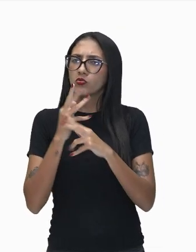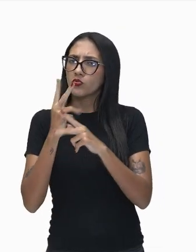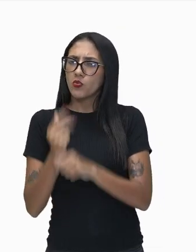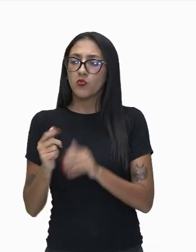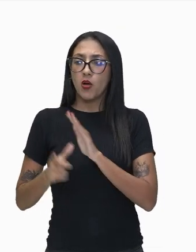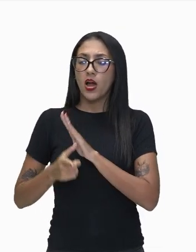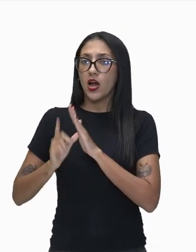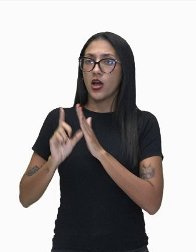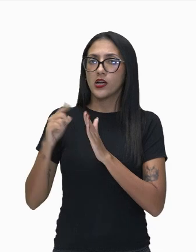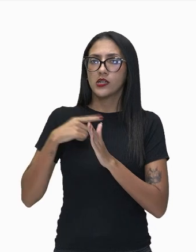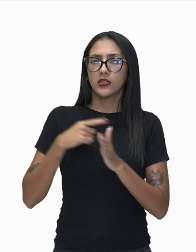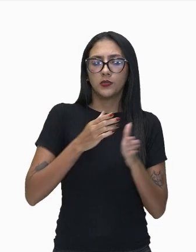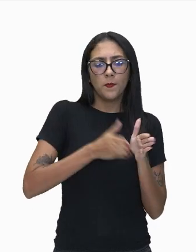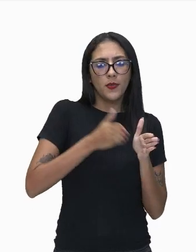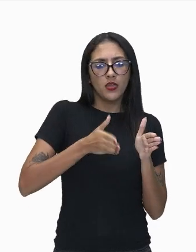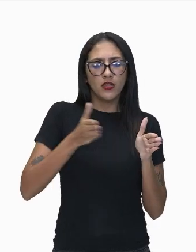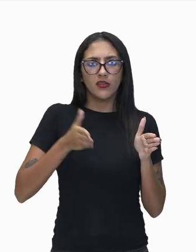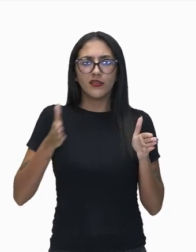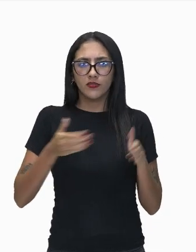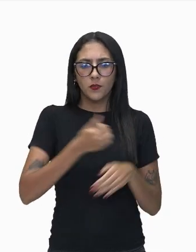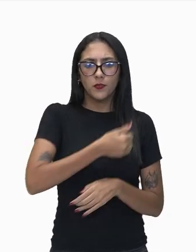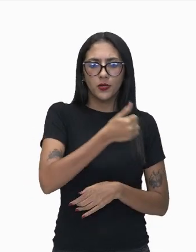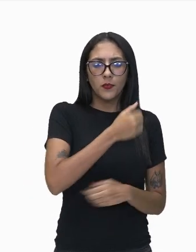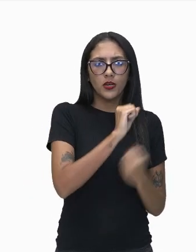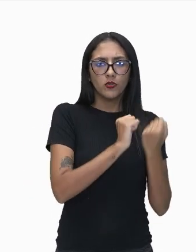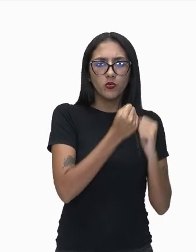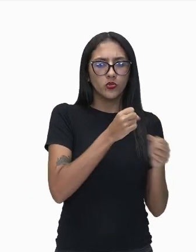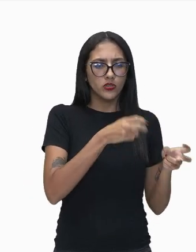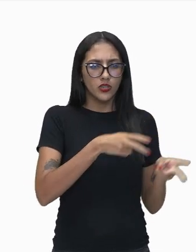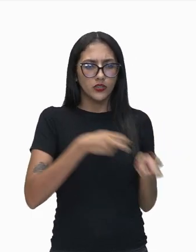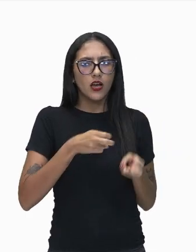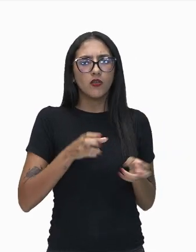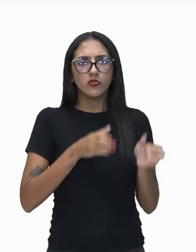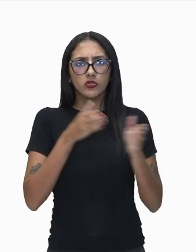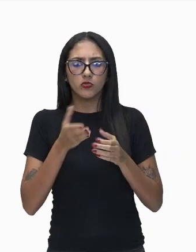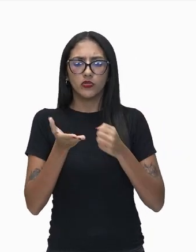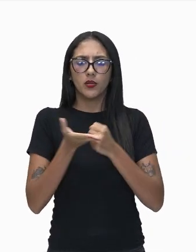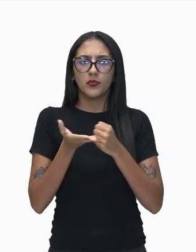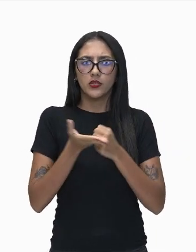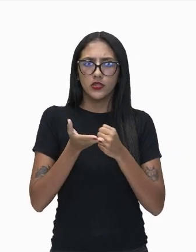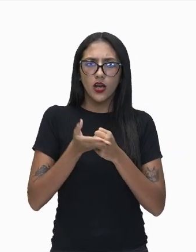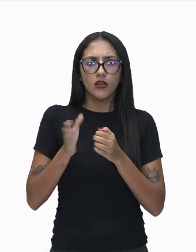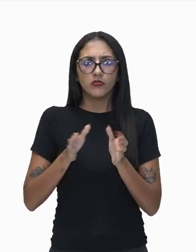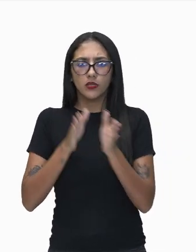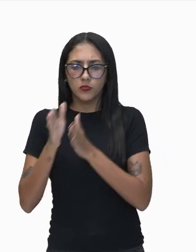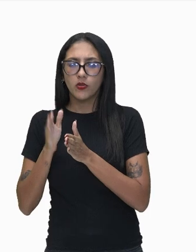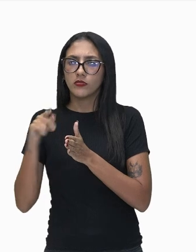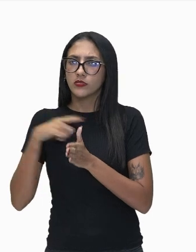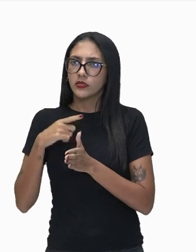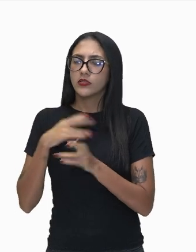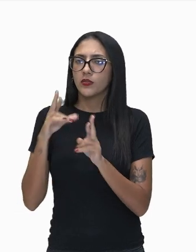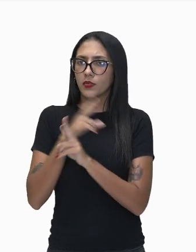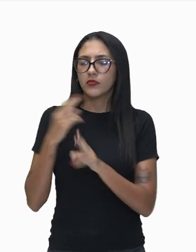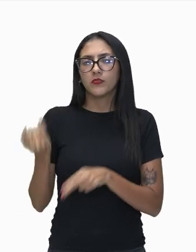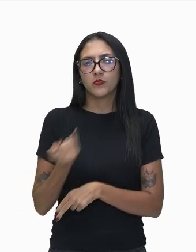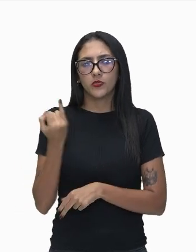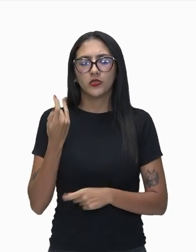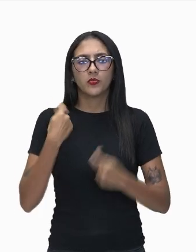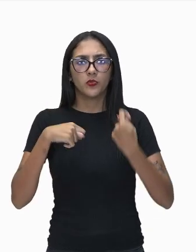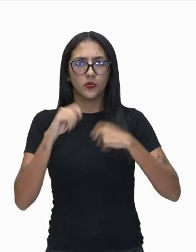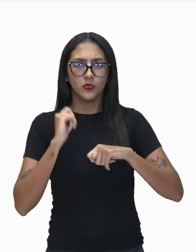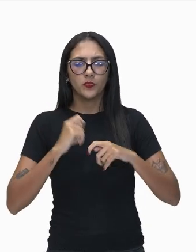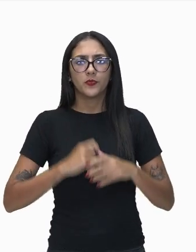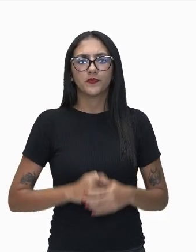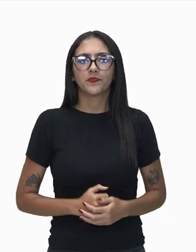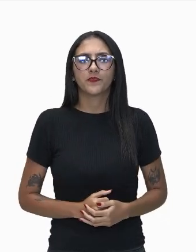materiais que foram empregados em toda essa cadeia produtiva tem grande importância aí na economia. As